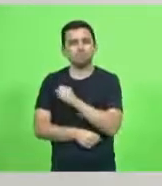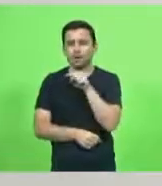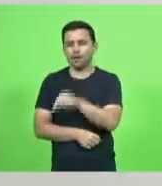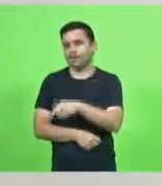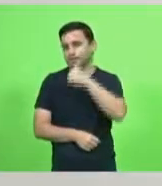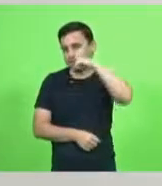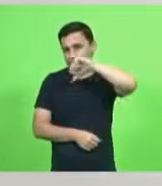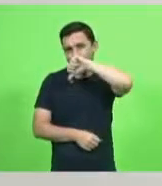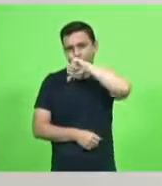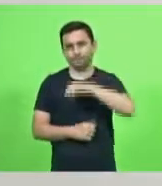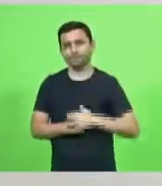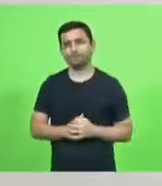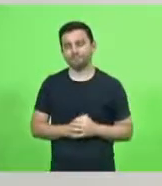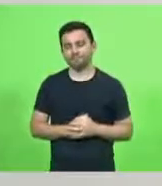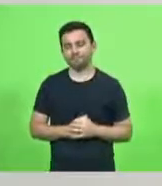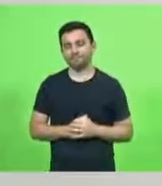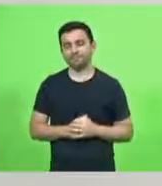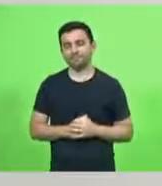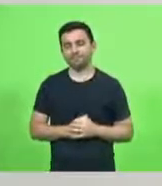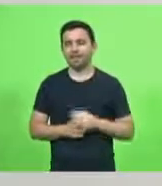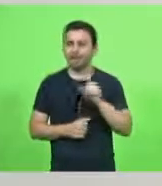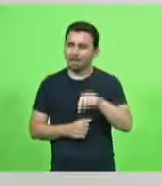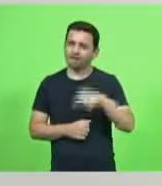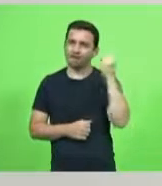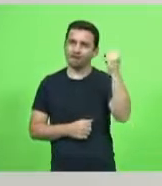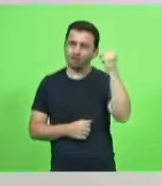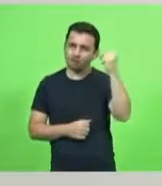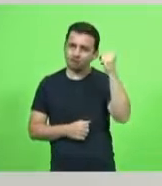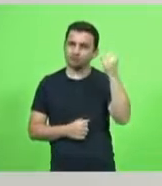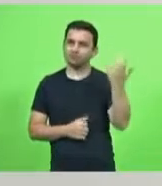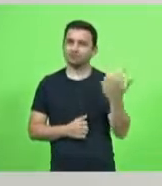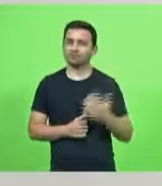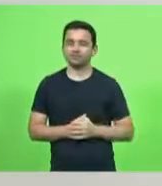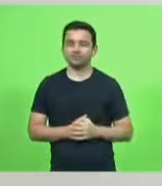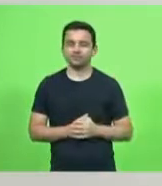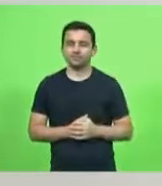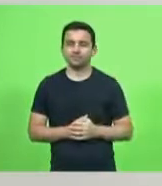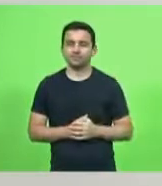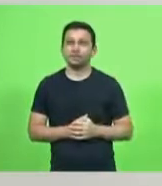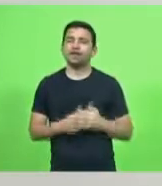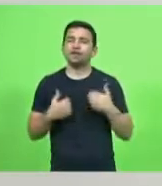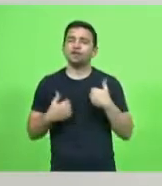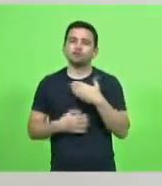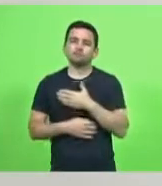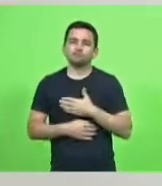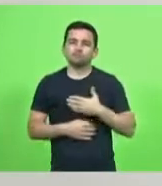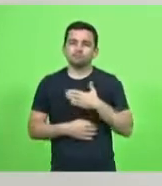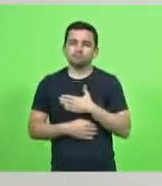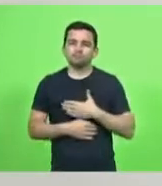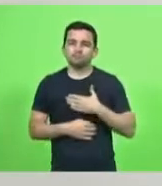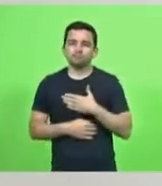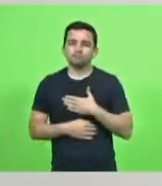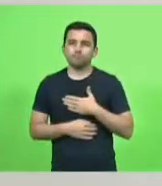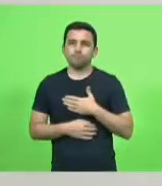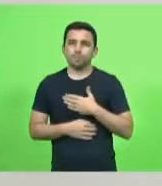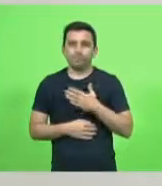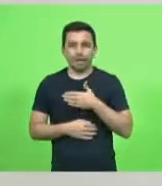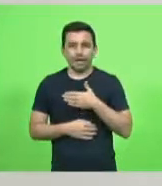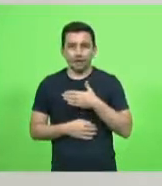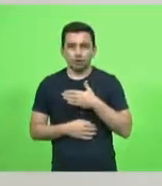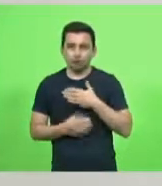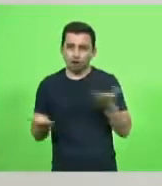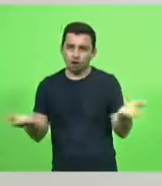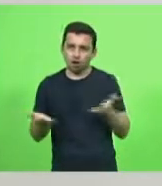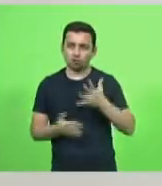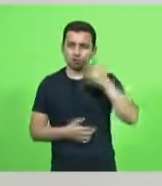é muito forte isso e eu gostaria que essa minha palavra hoje aqui